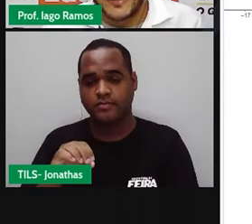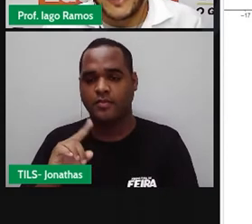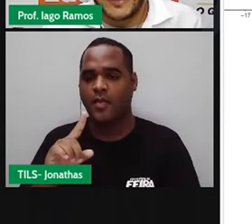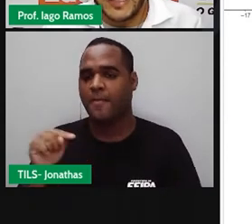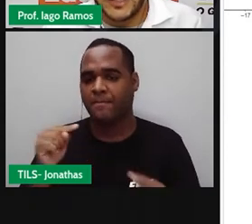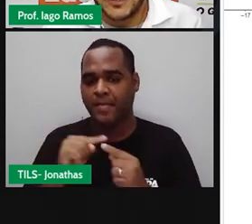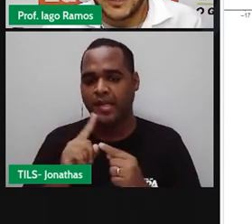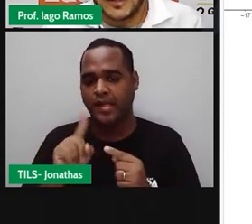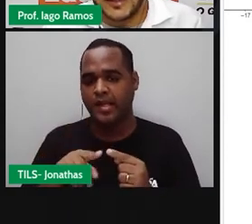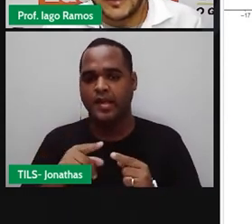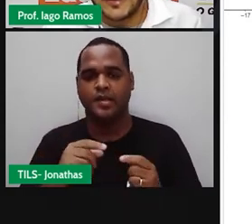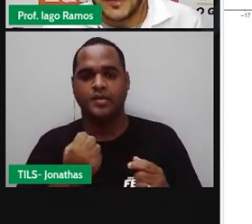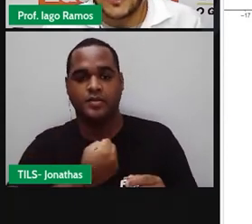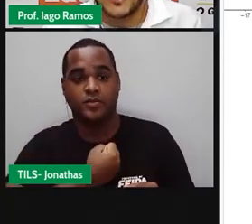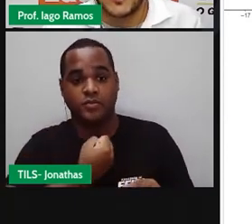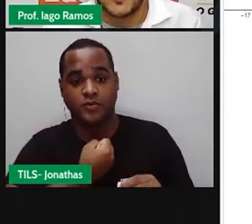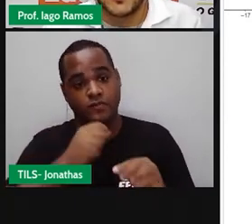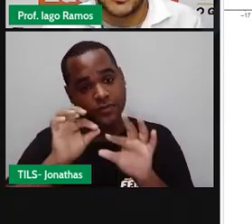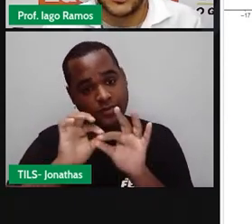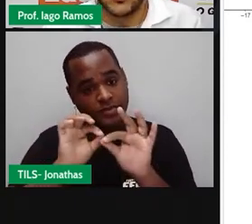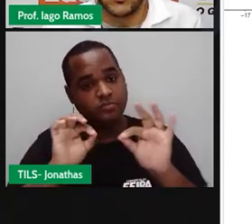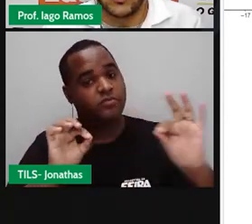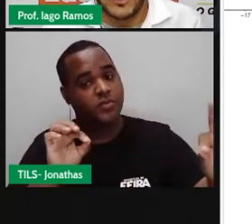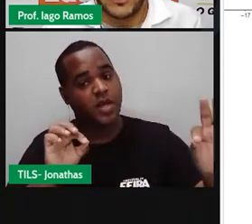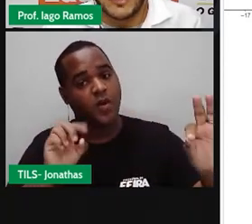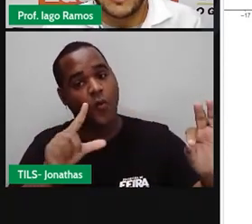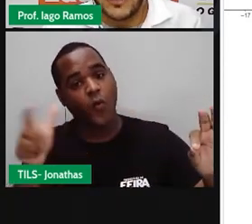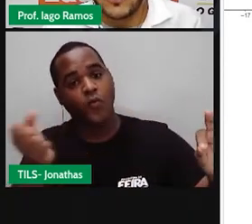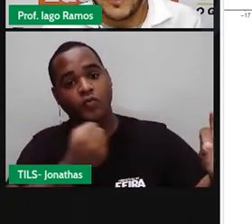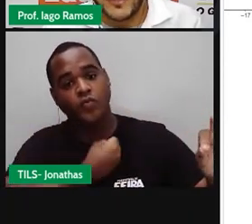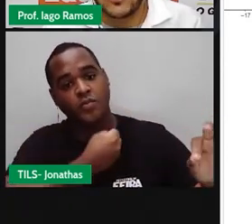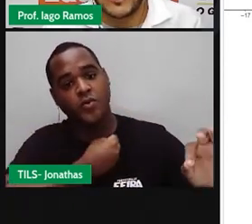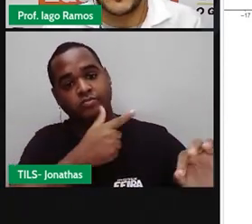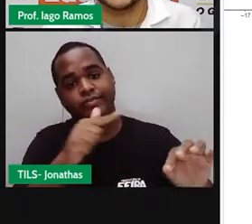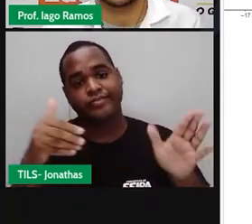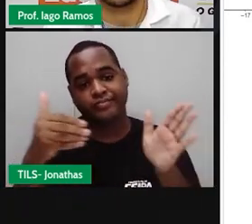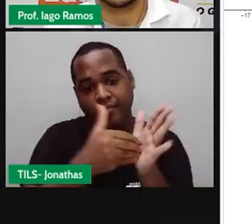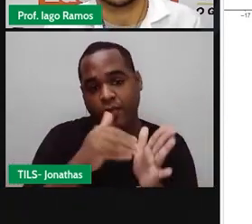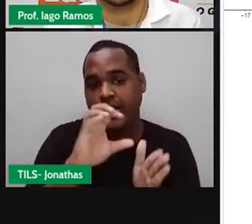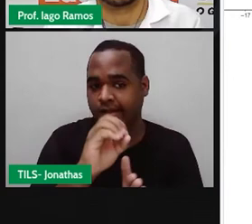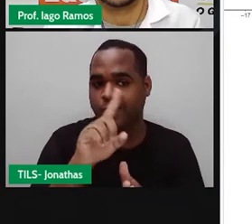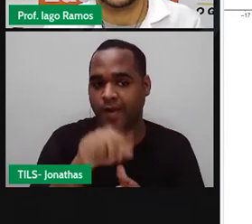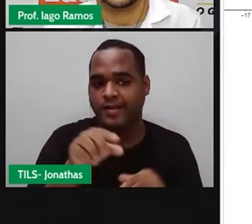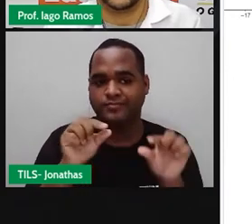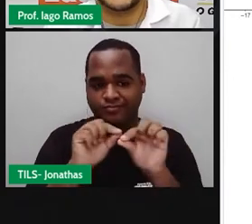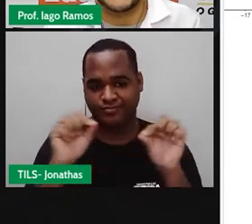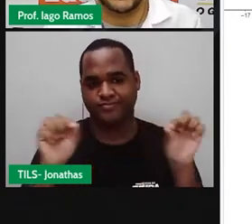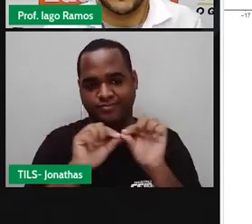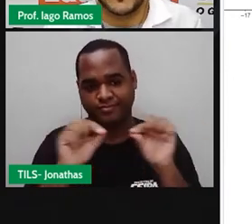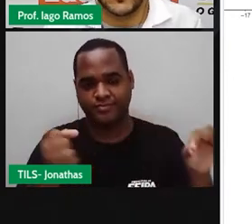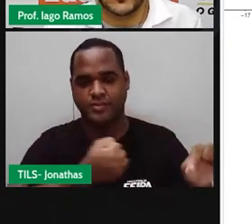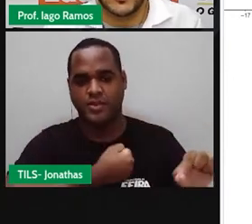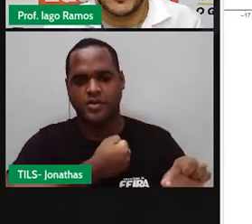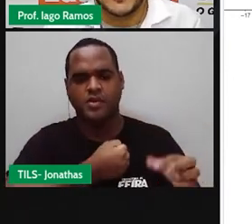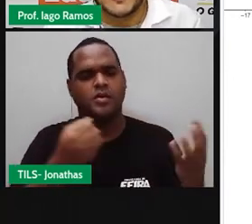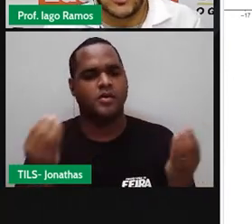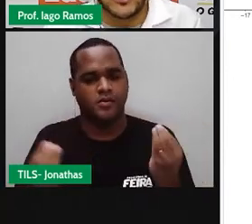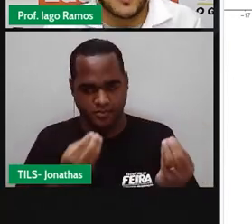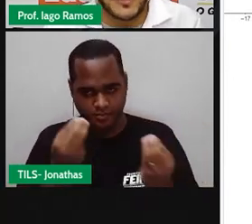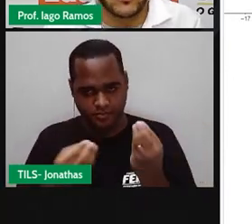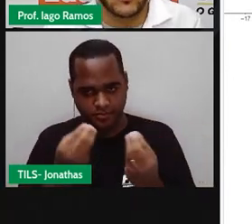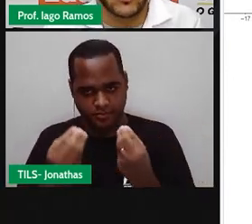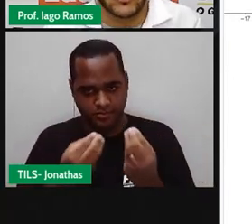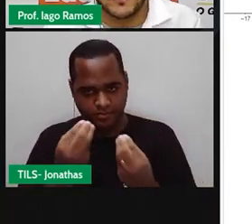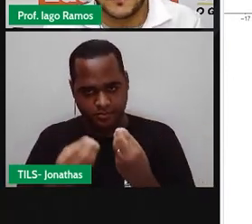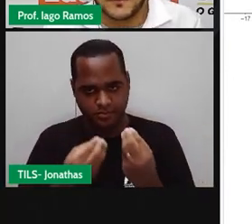mais é que a distância de um número até o zero na reta numérica. Como assim, professor? Se